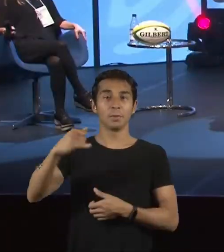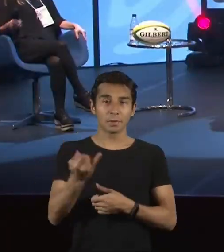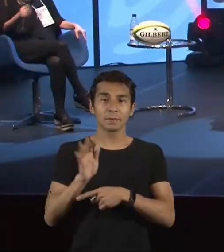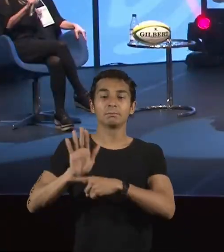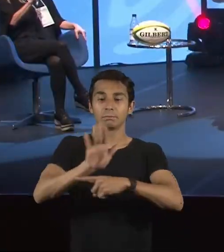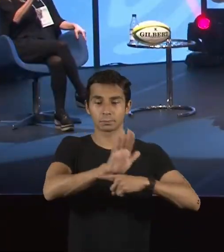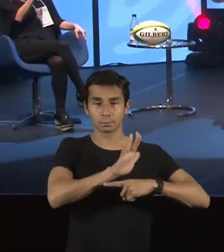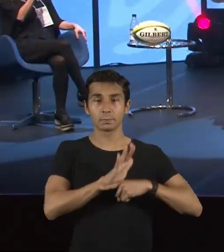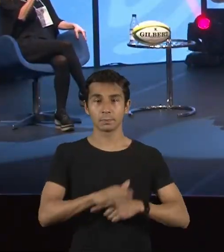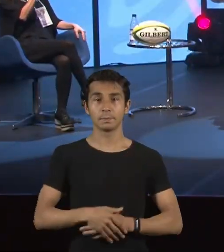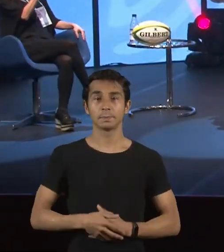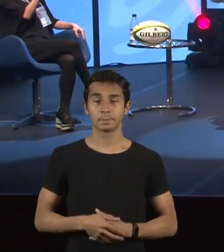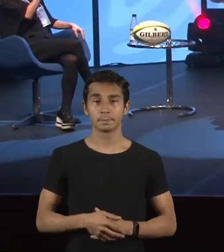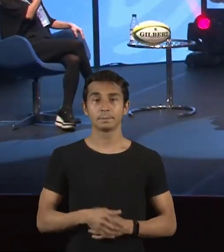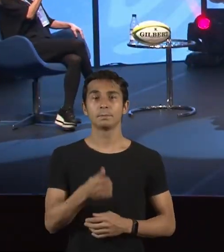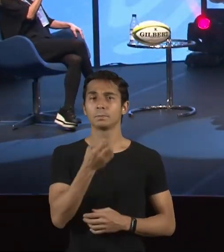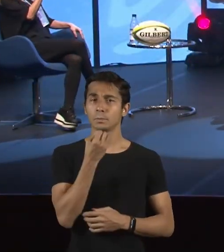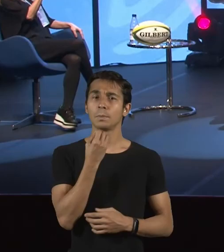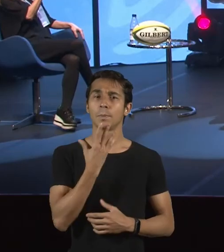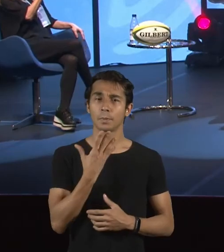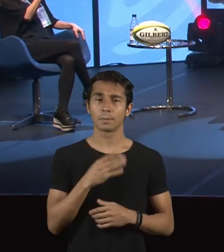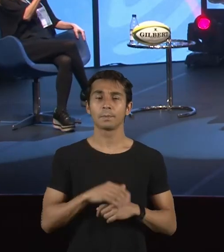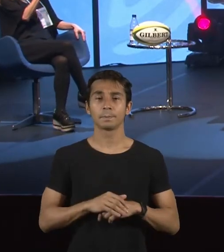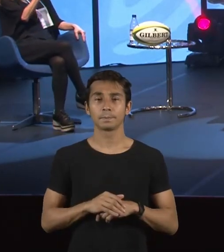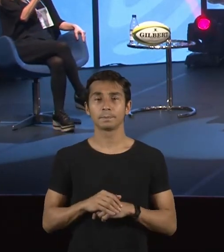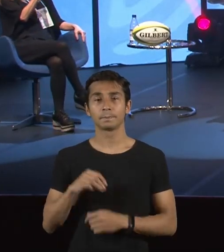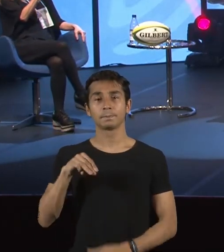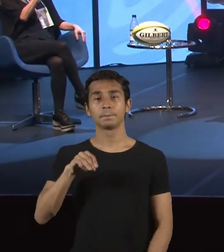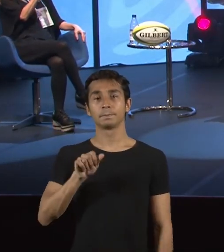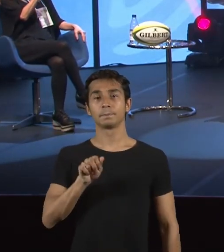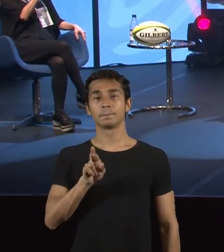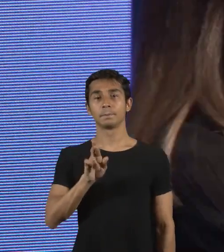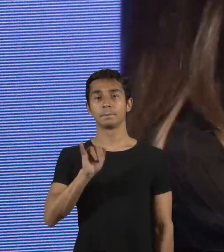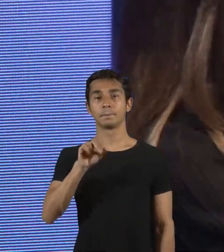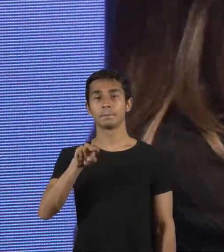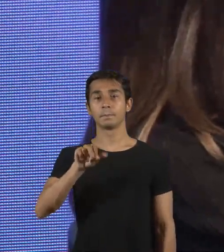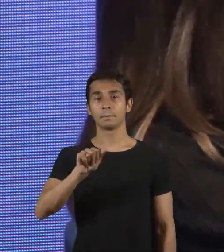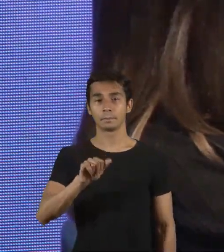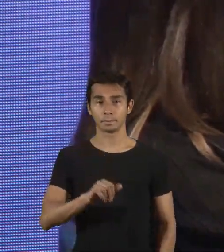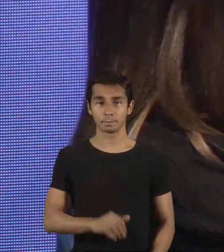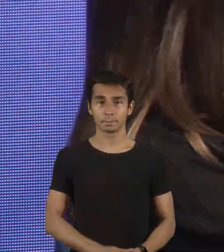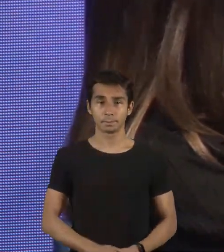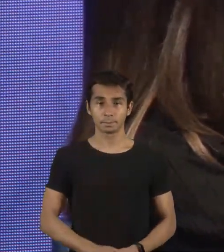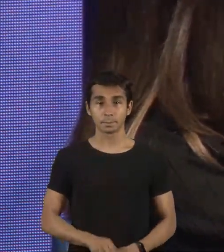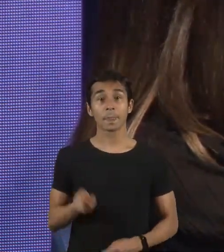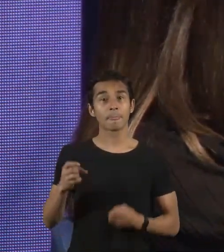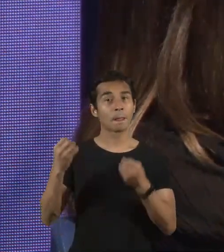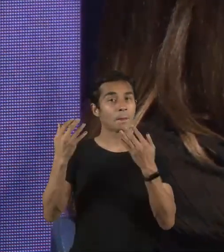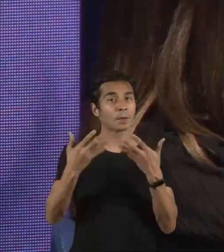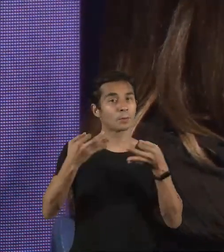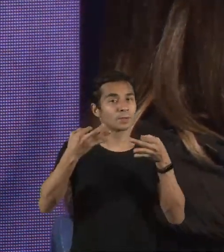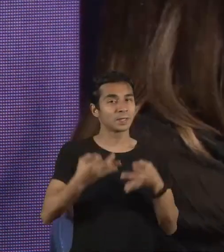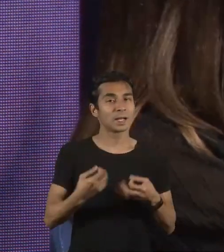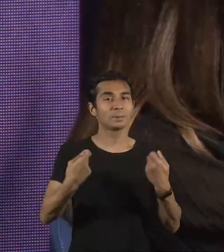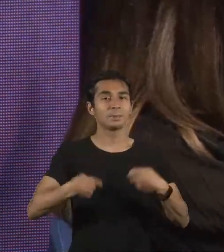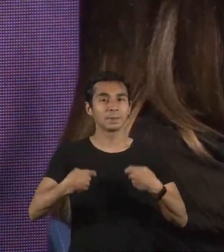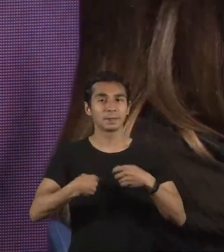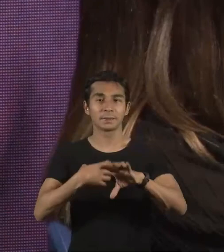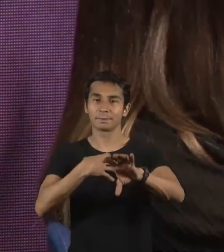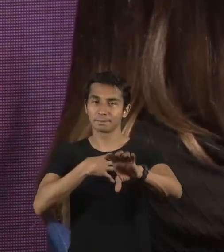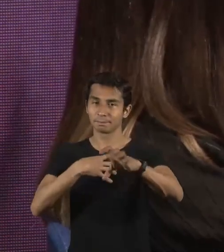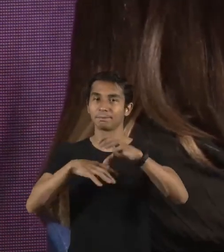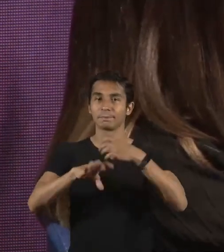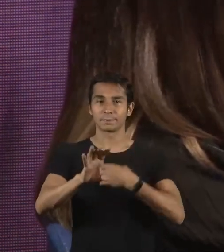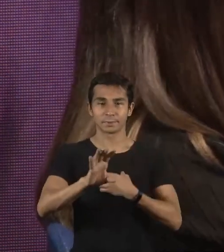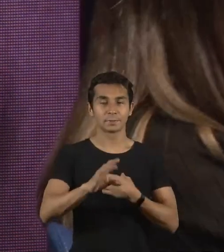Mariana? A Laura falou muito bem, eu concordo super que a gente tem que se colocar na posição e no sapato dos outros, e aí eu vou